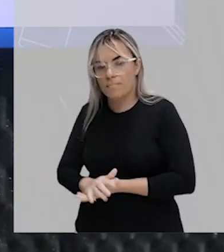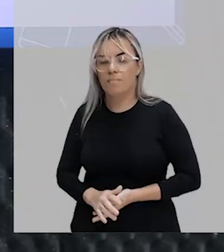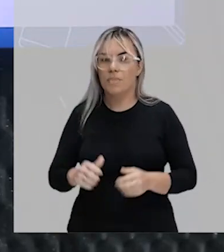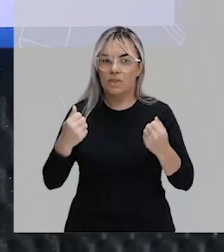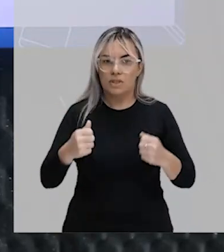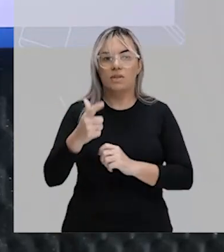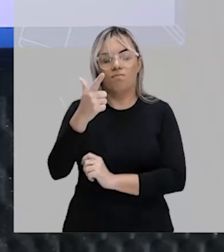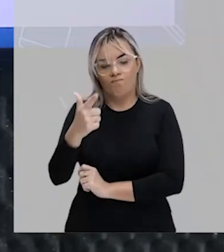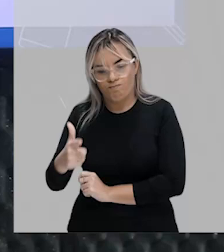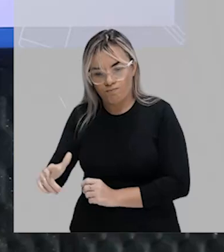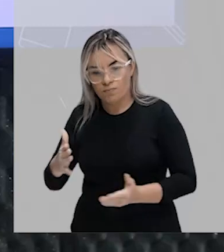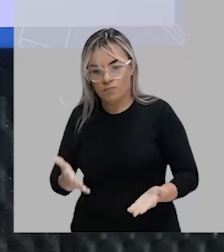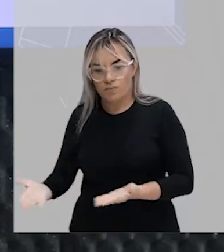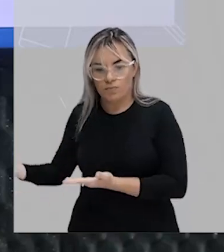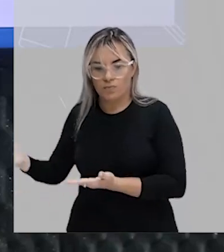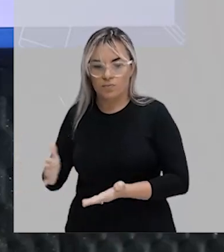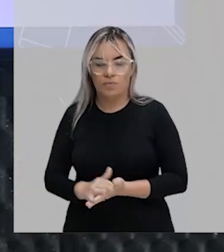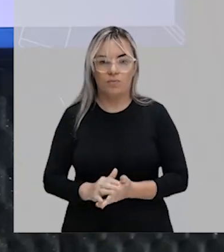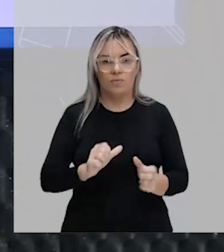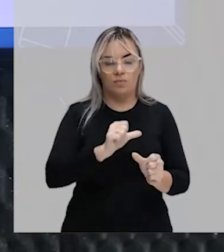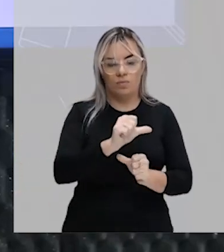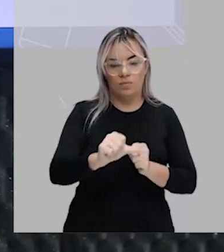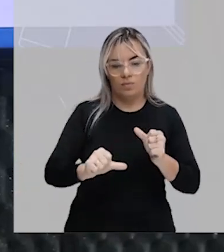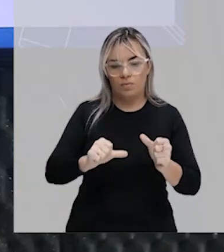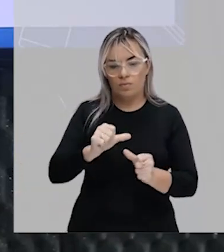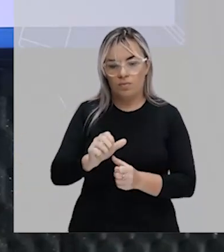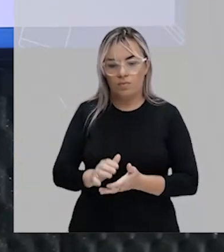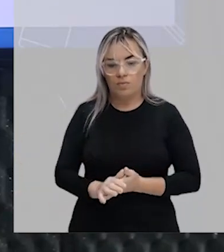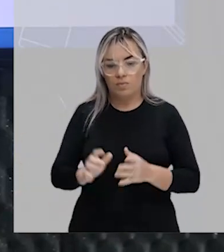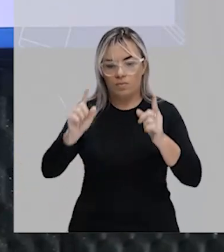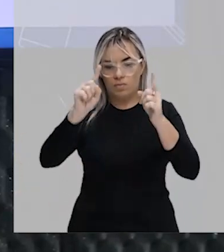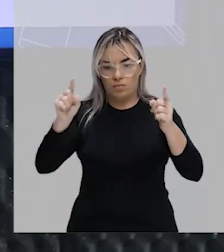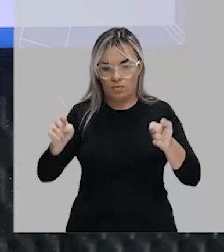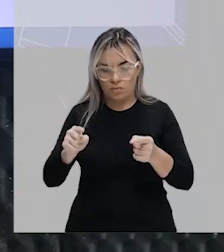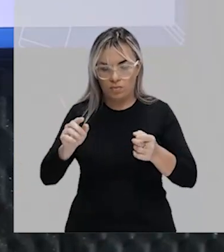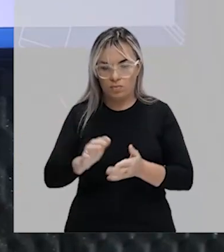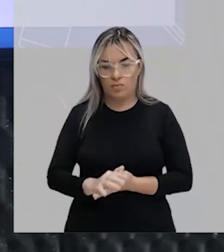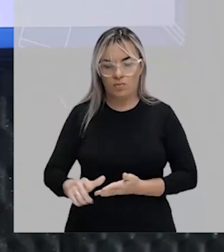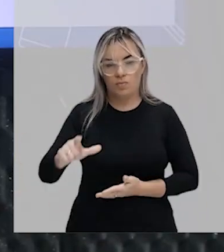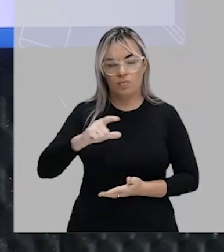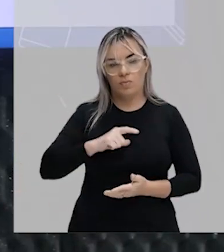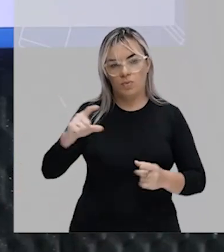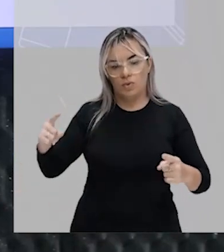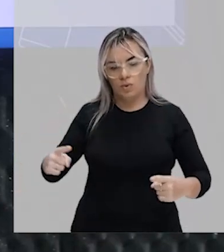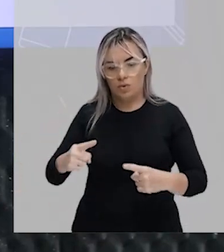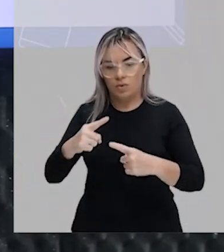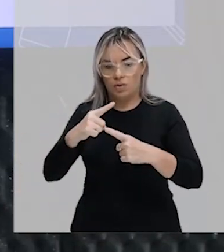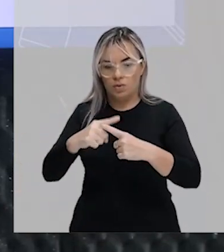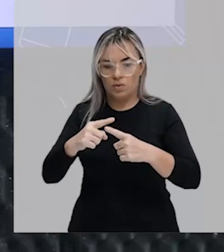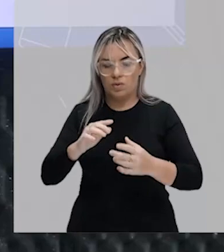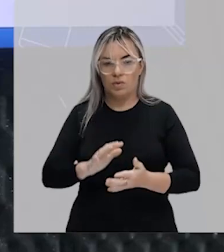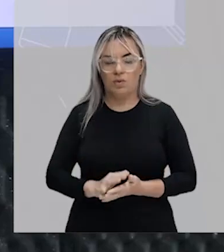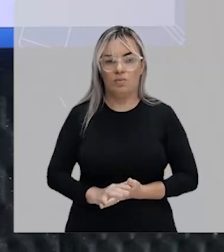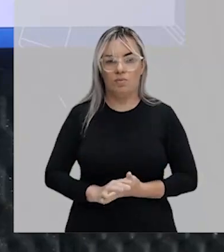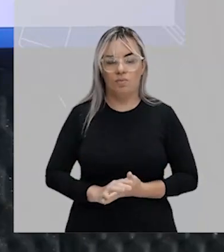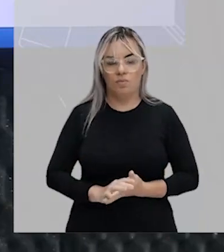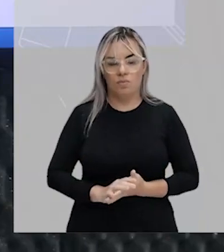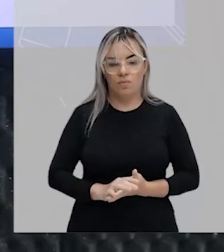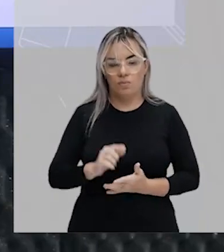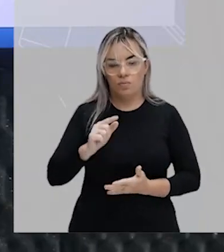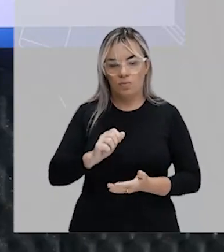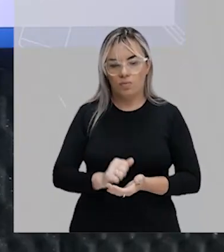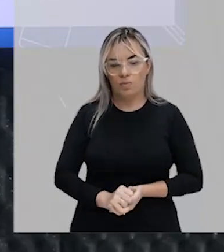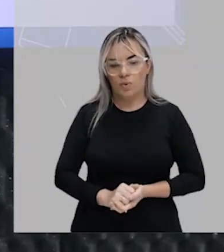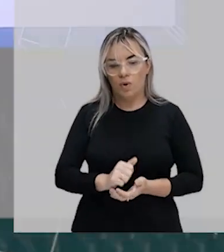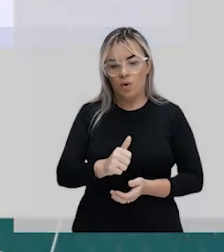Aqui, né, eu só transformei para um parênteses e tem uma multiplicação, né? Eu tenho uma multiplicação do 1